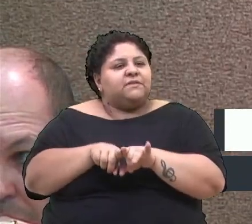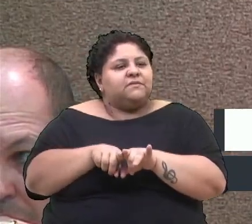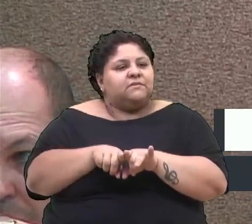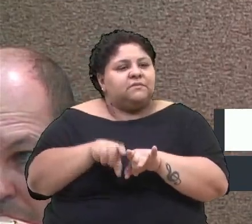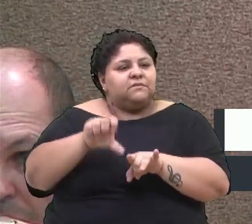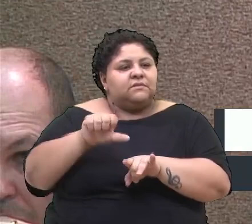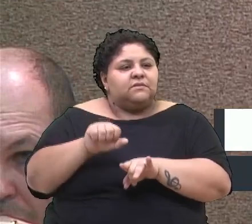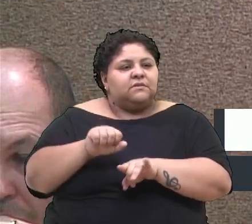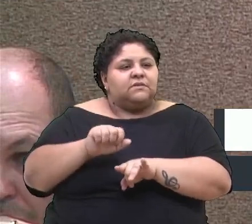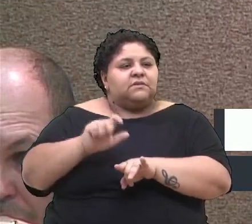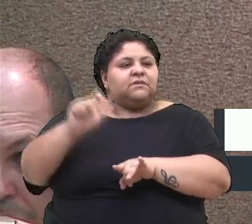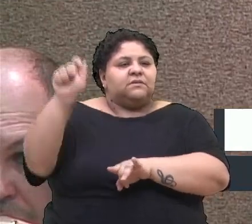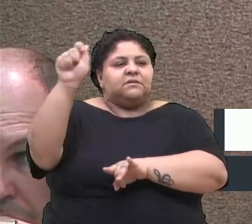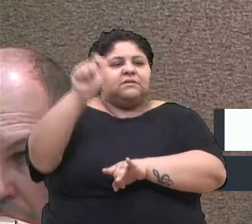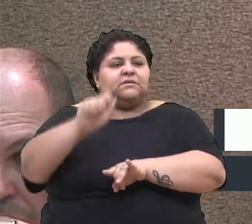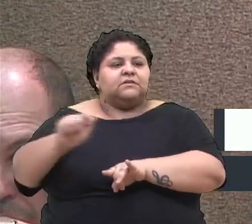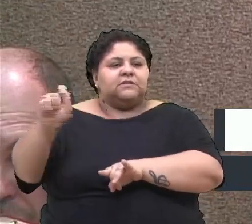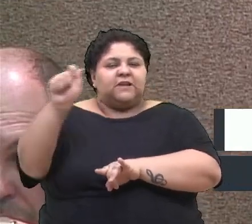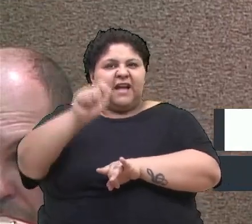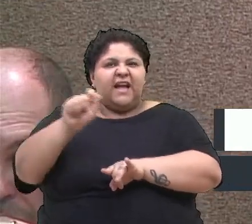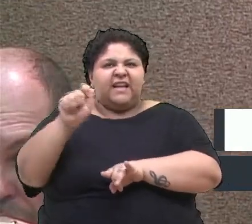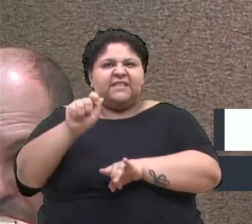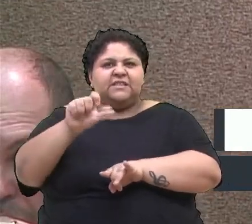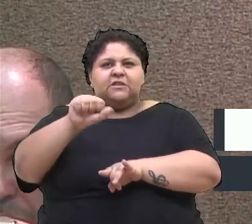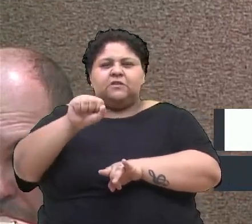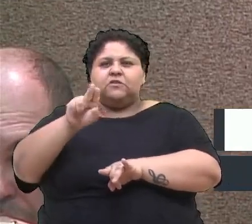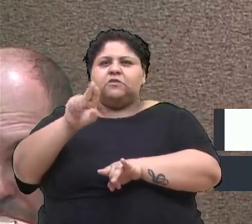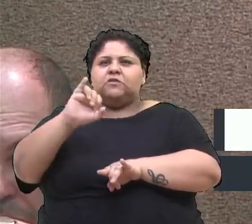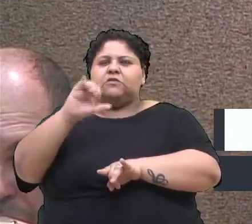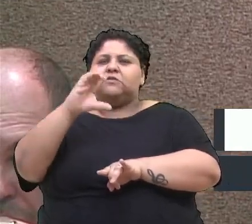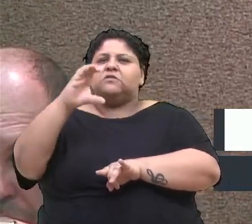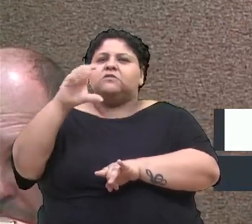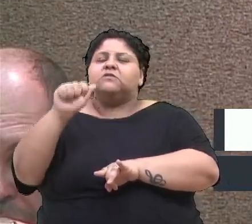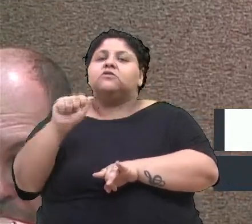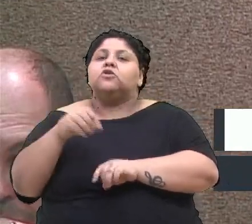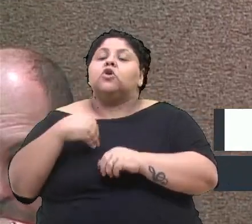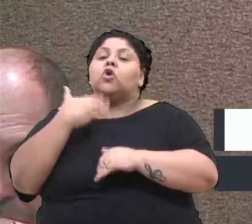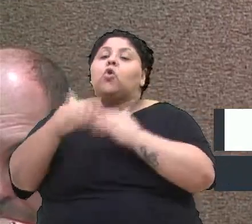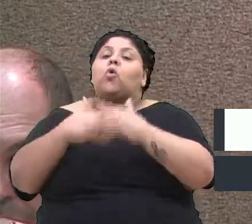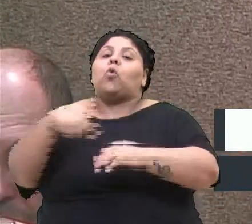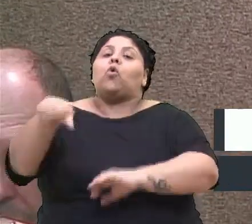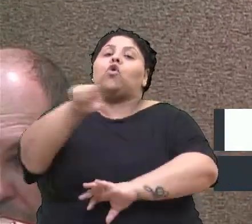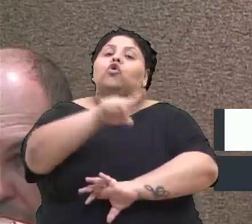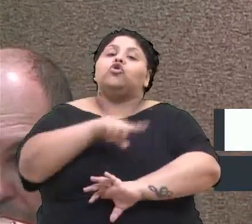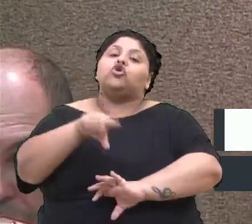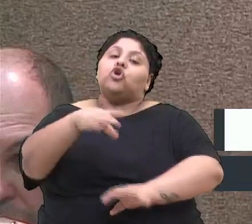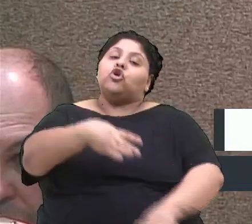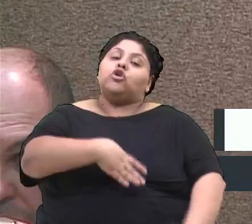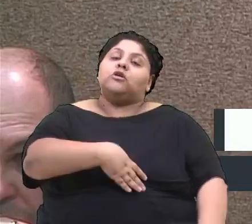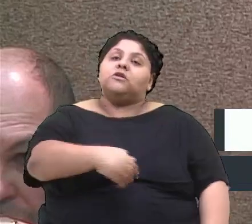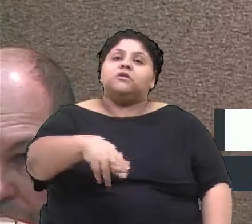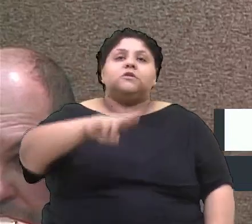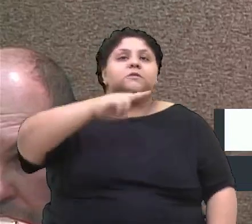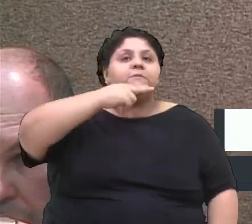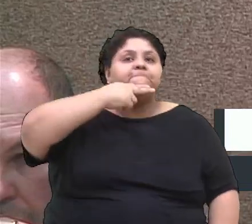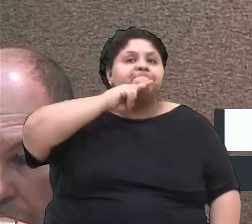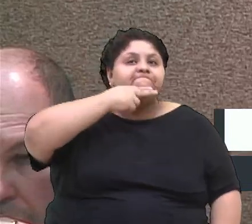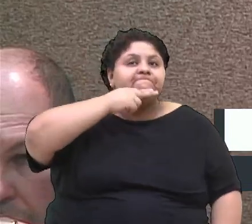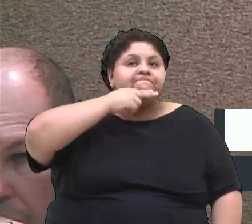E aí eu faço a seguinte pergunta, quando é, será que nós, os nossos filhos, os nossos netos,